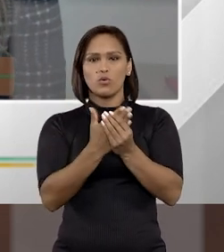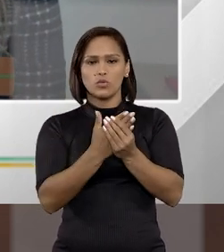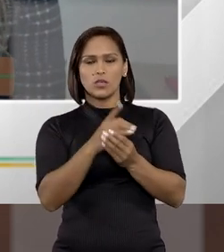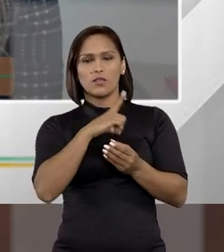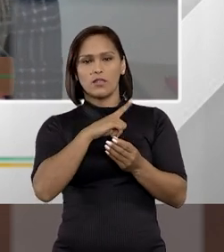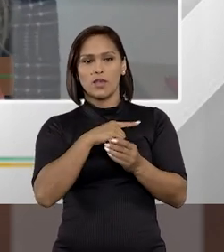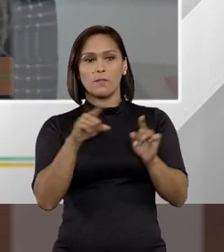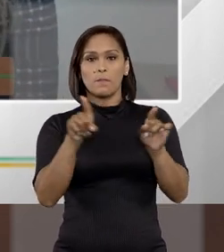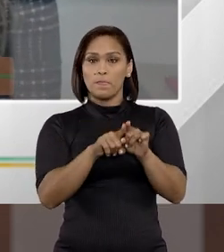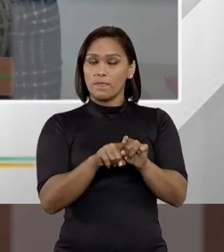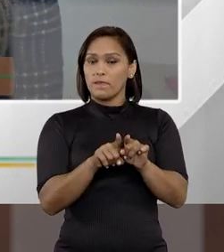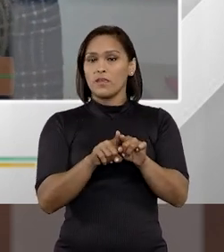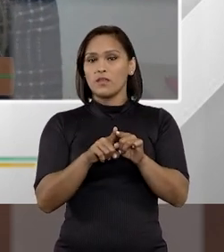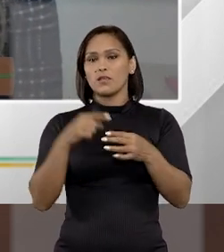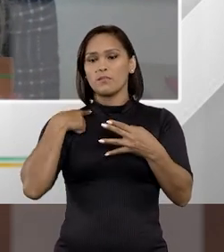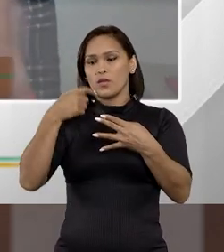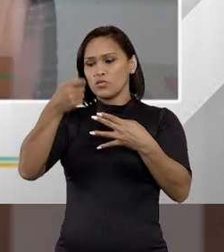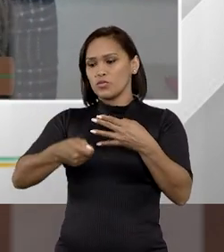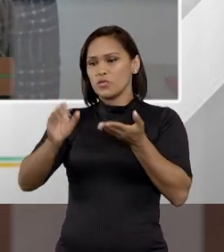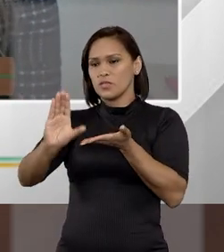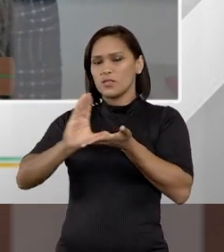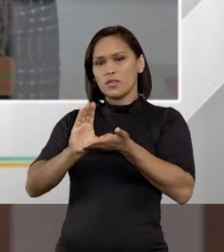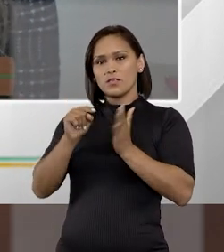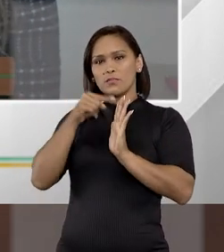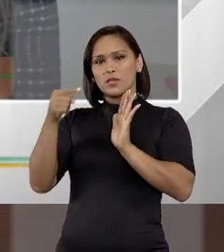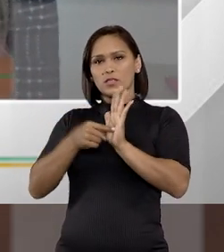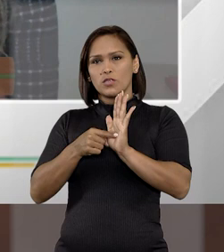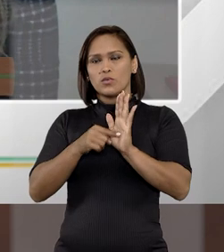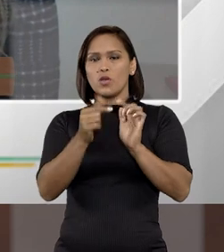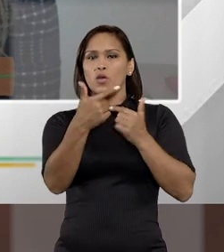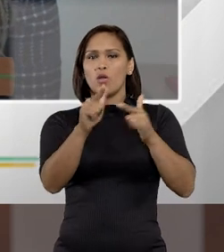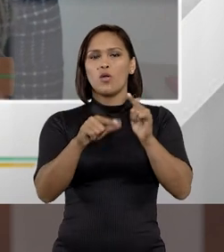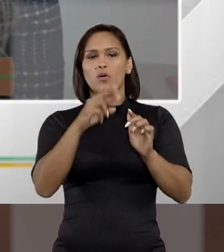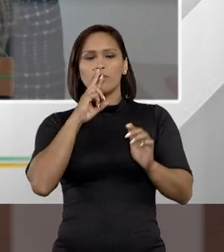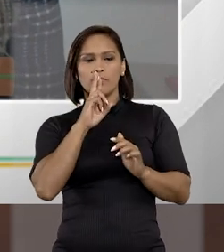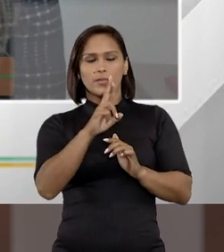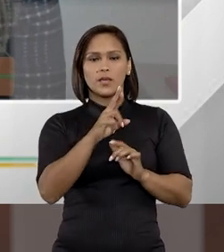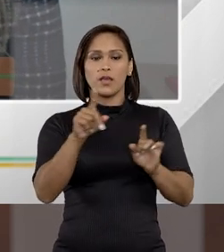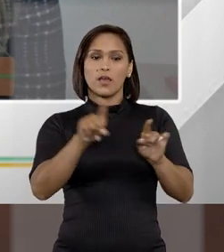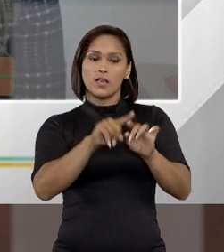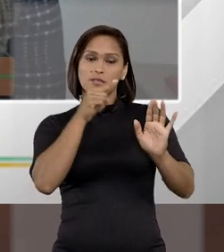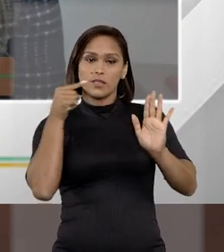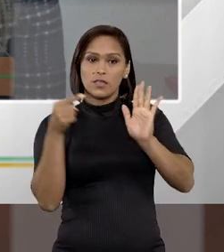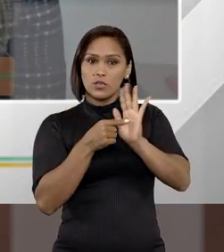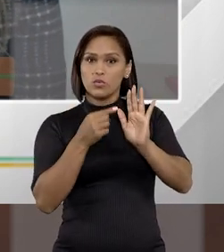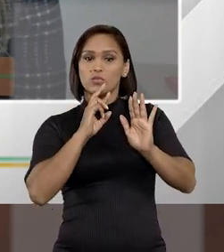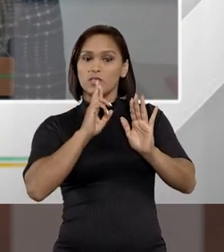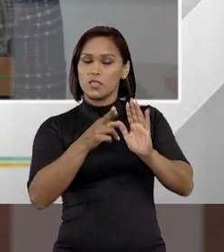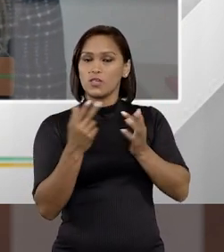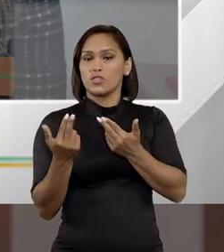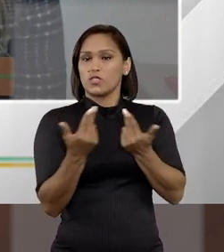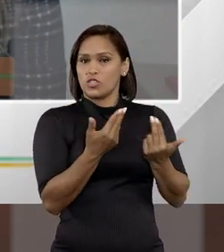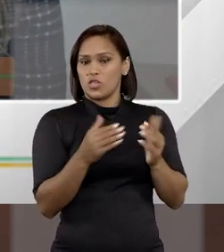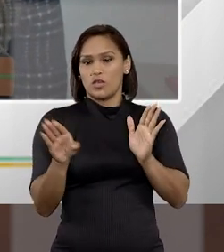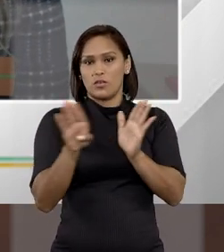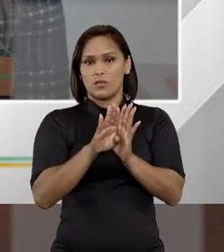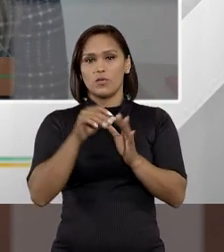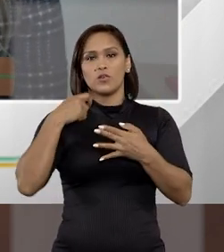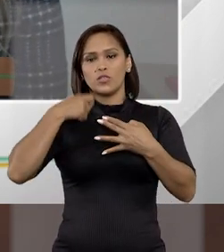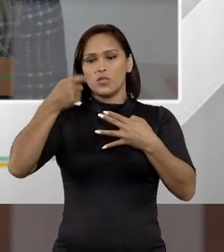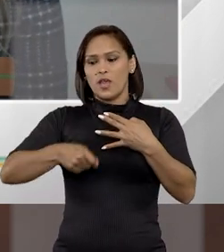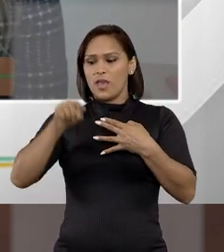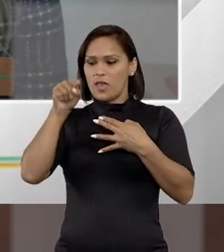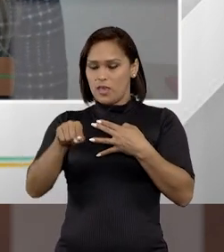que acontecem no inquérito. E até mesmo o juiz que recebe a denúncia ou a queixa, uma vez que essa denúncia e queixa são oferecidas,